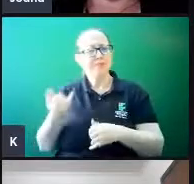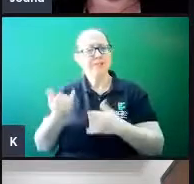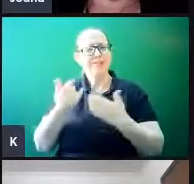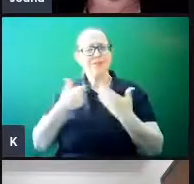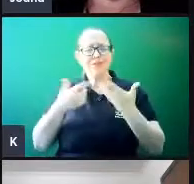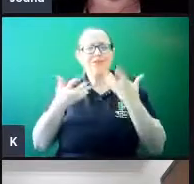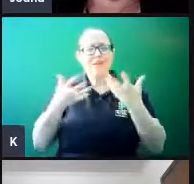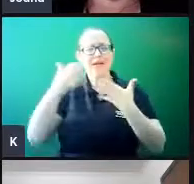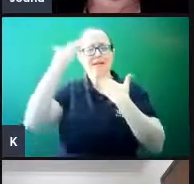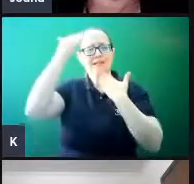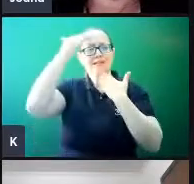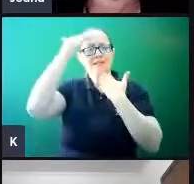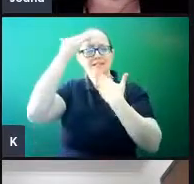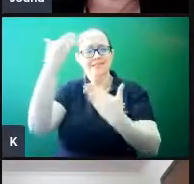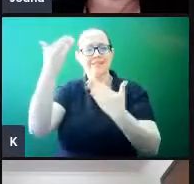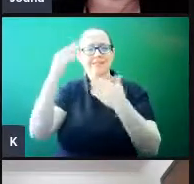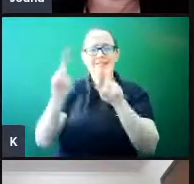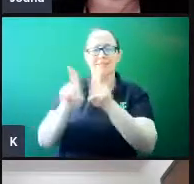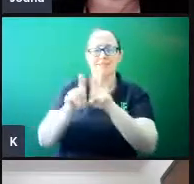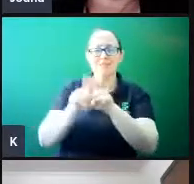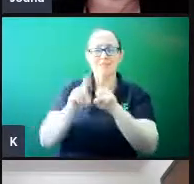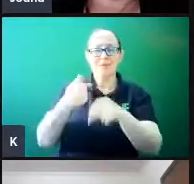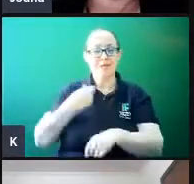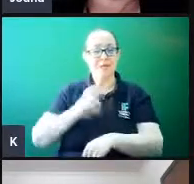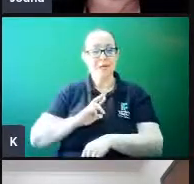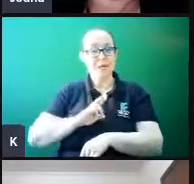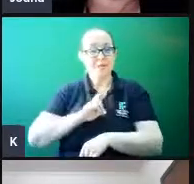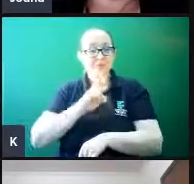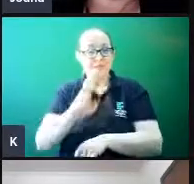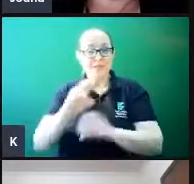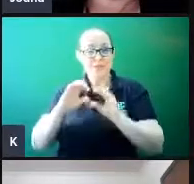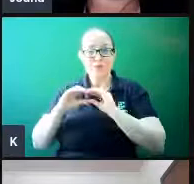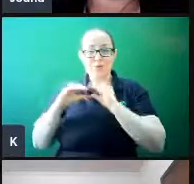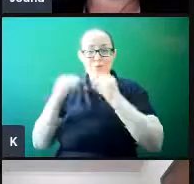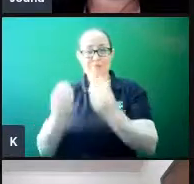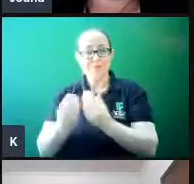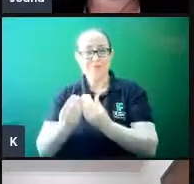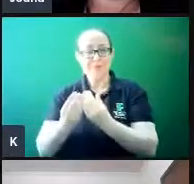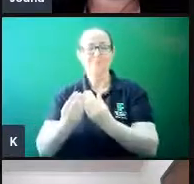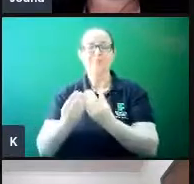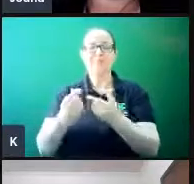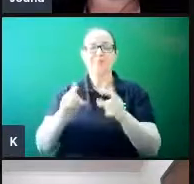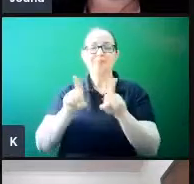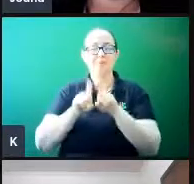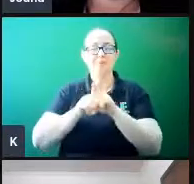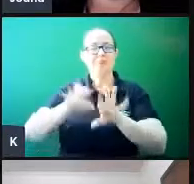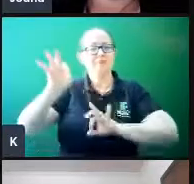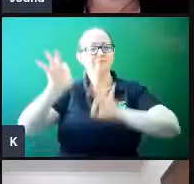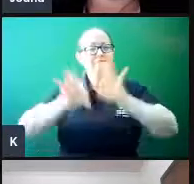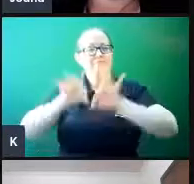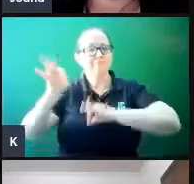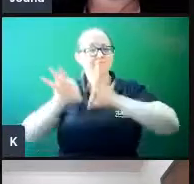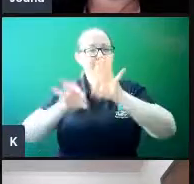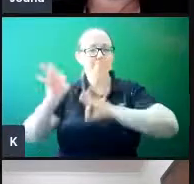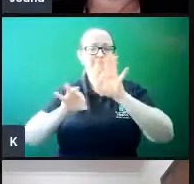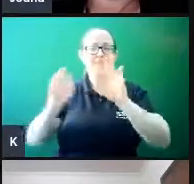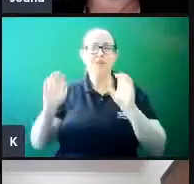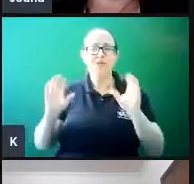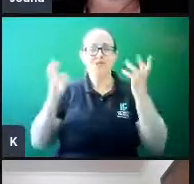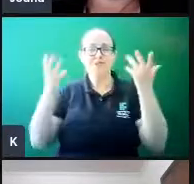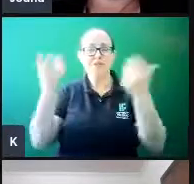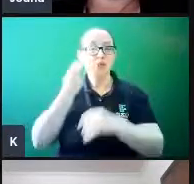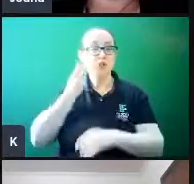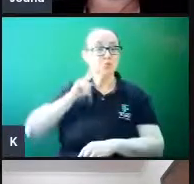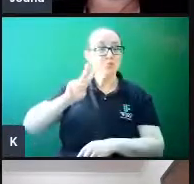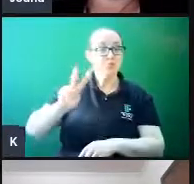mais agradecimentos, eu aqui representando as comissões que organizaram esse evento, para esses dois dias